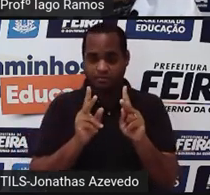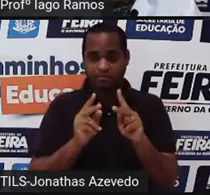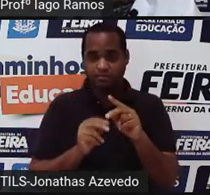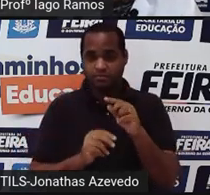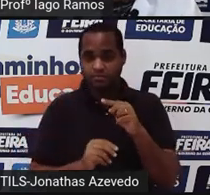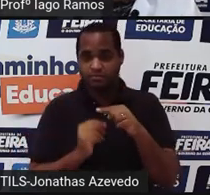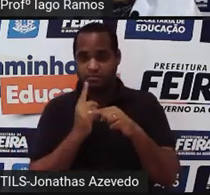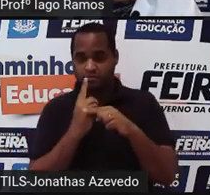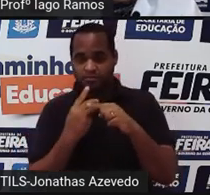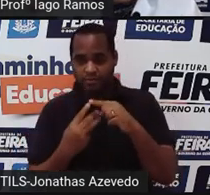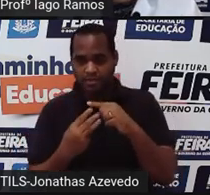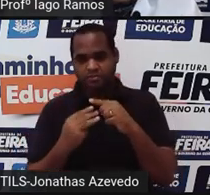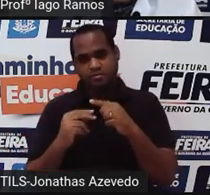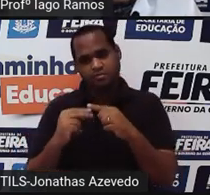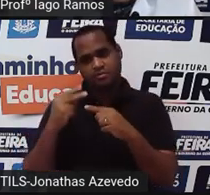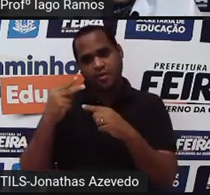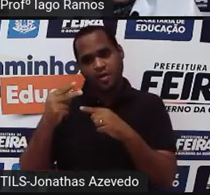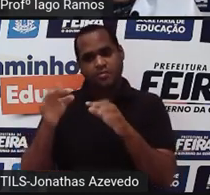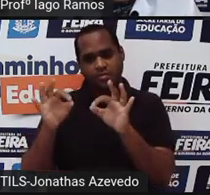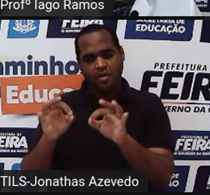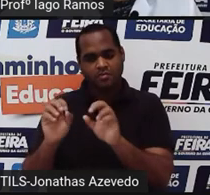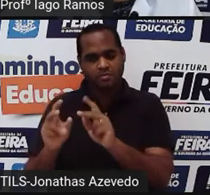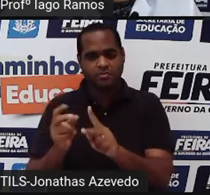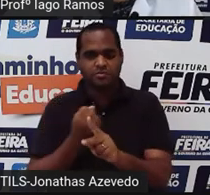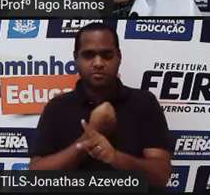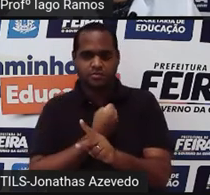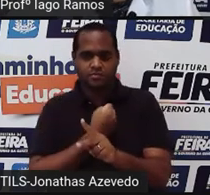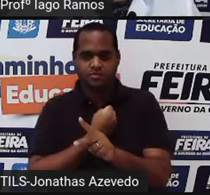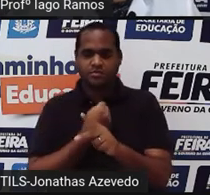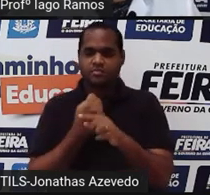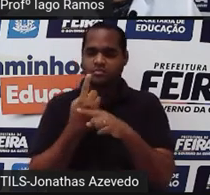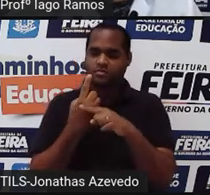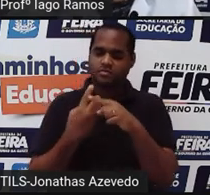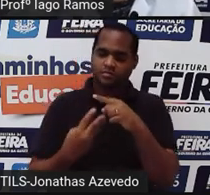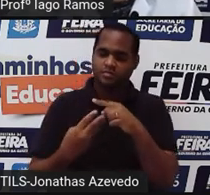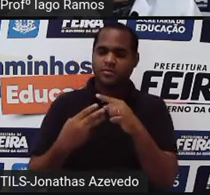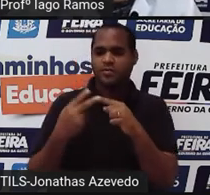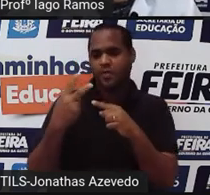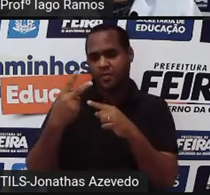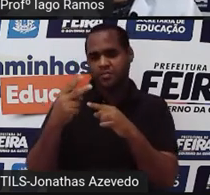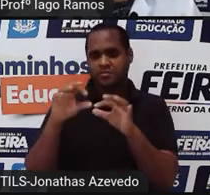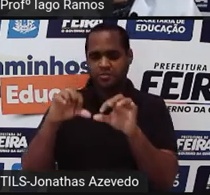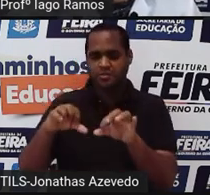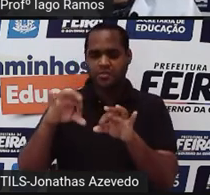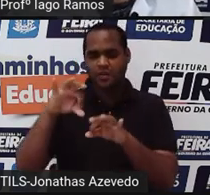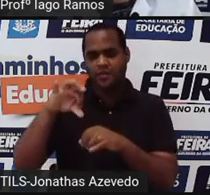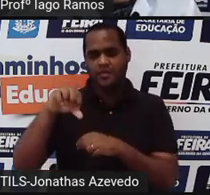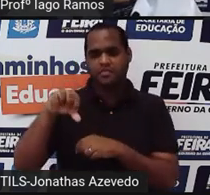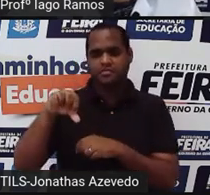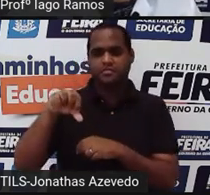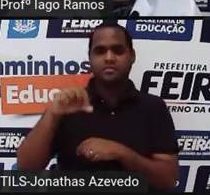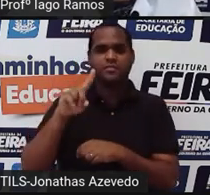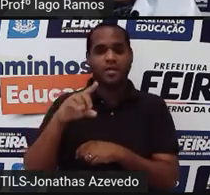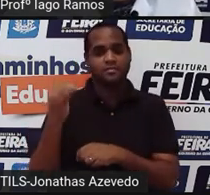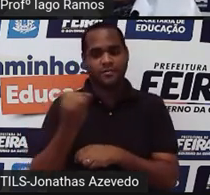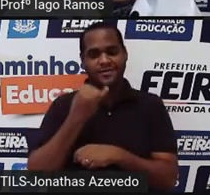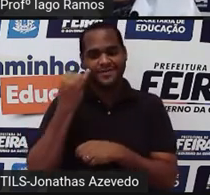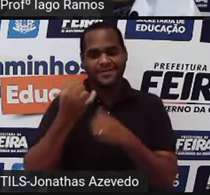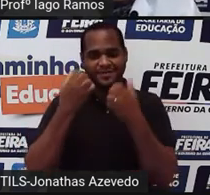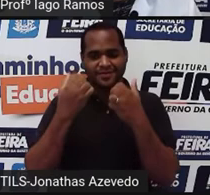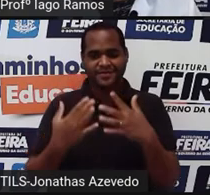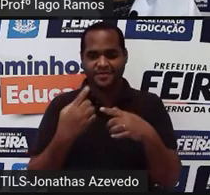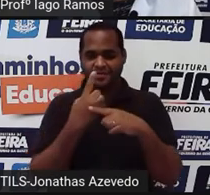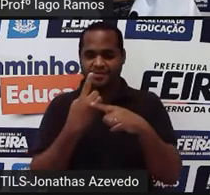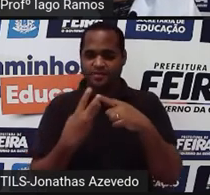1 elevado a 2 dá 1 e lá embaixo 3 elevado a 2 dá 9. Olha só que coisa interessante. Em 1 terço elevado a